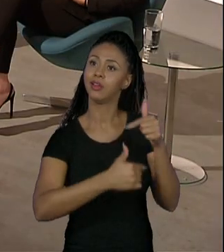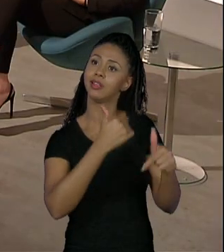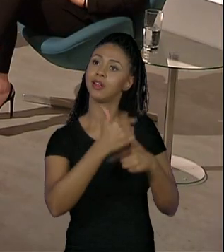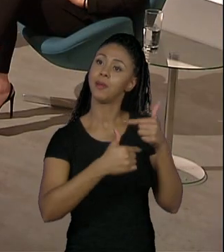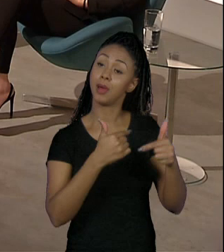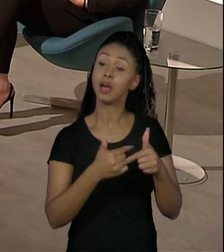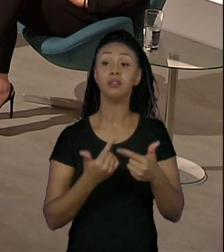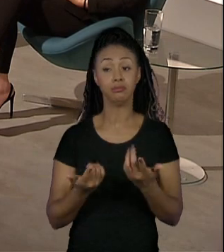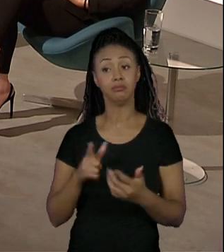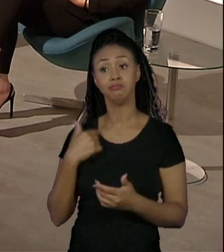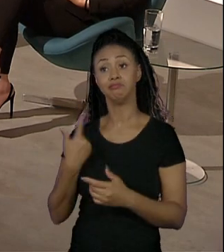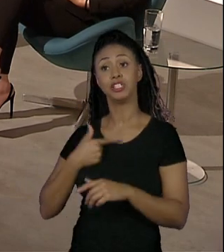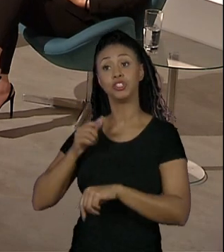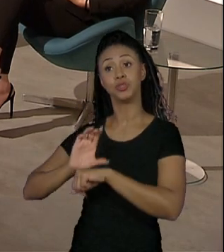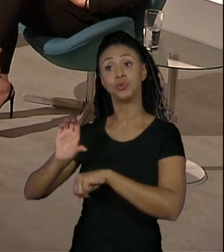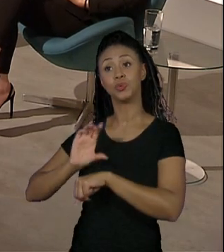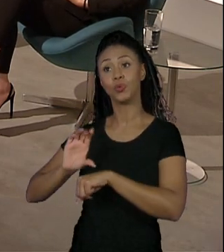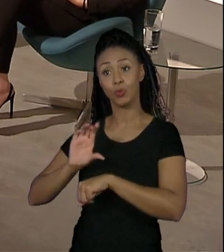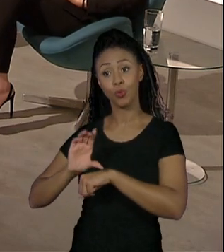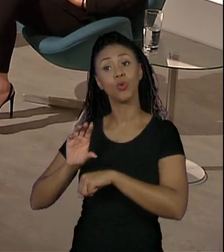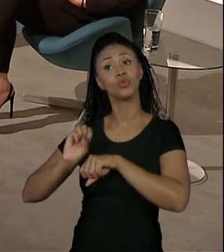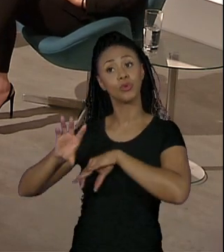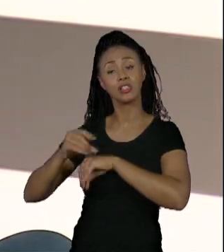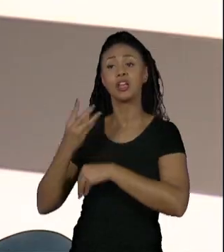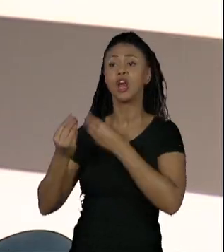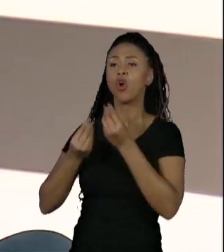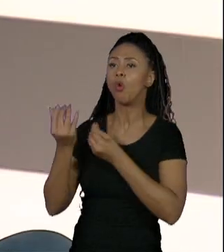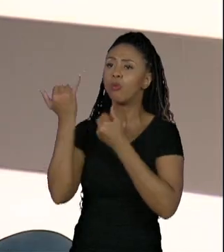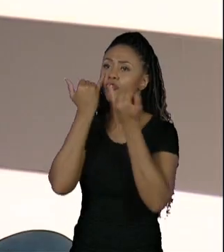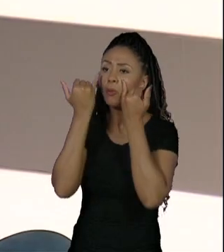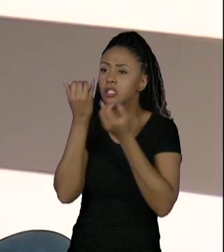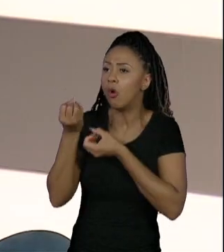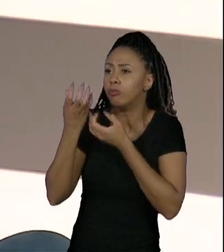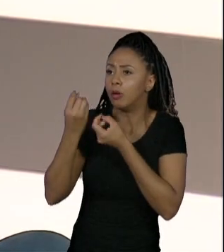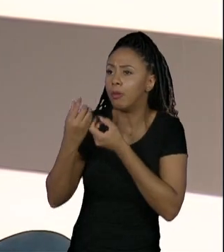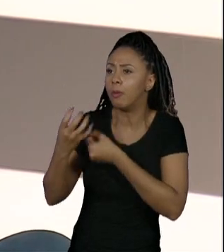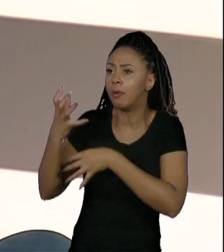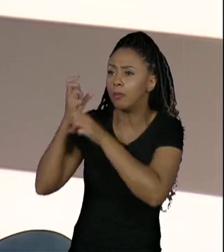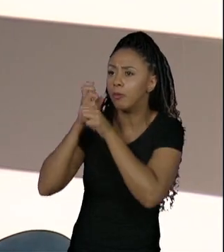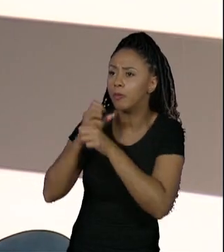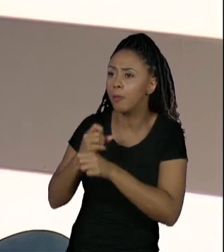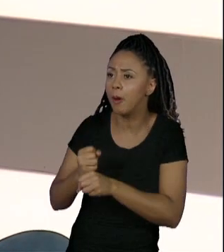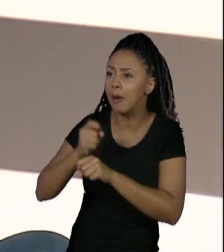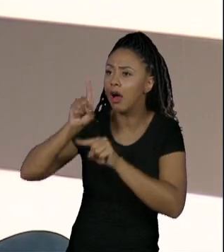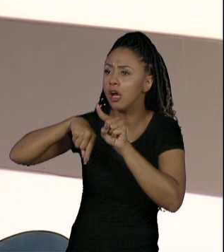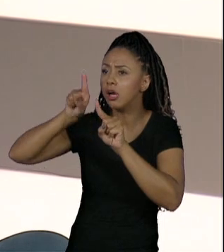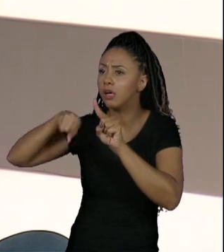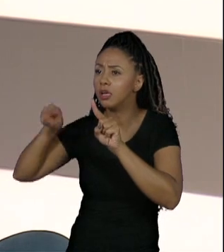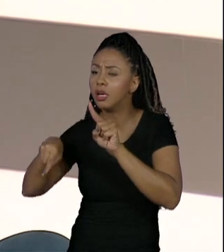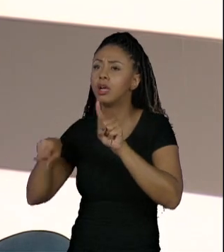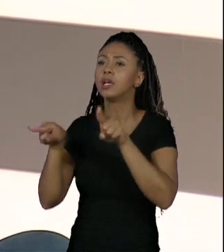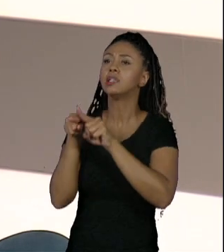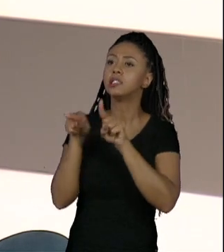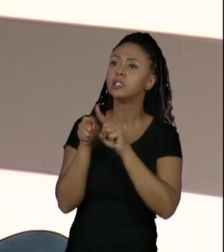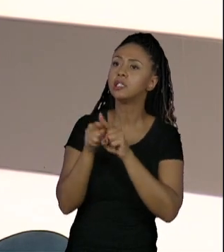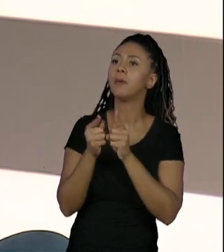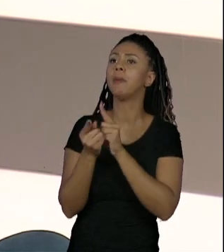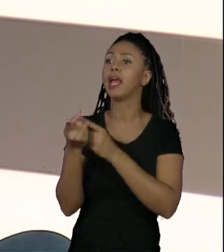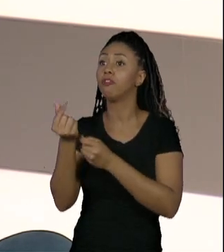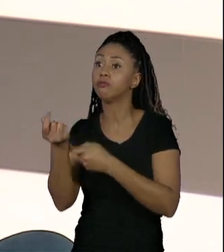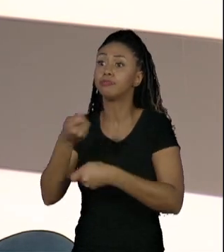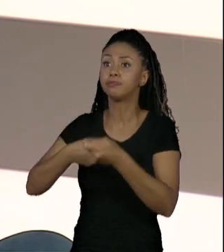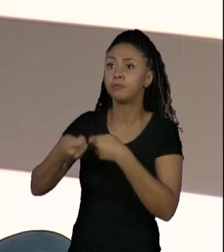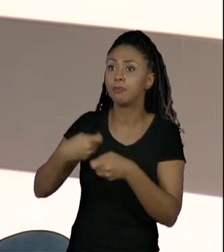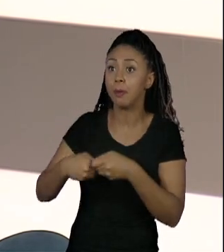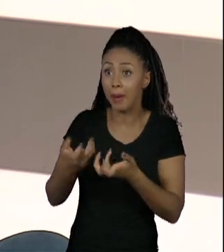quer também trabalhar com essa questão de indicadores, de dados, né? Que são questões aí atuais e que ele queira estar